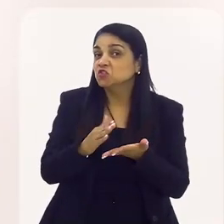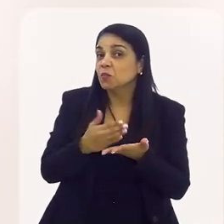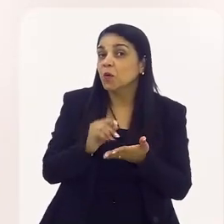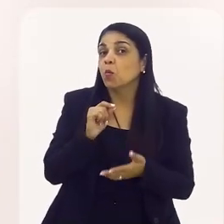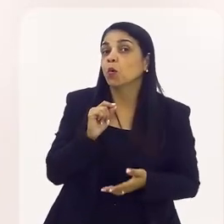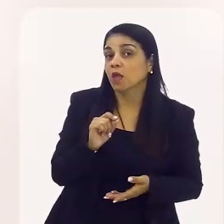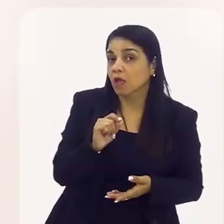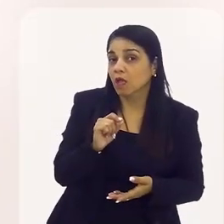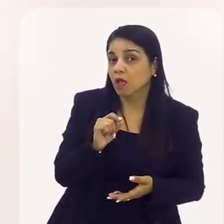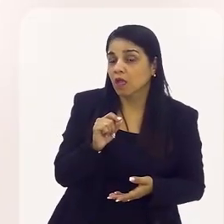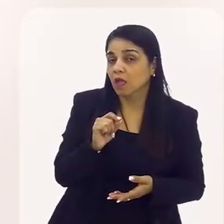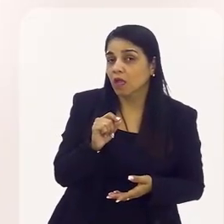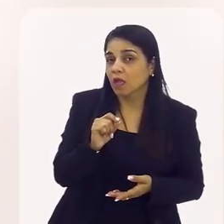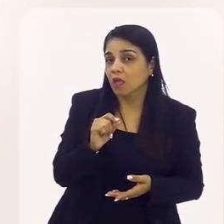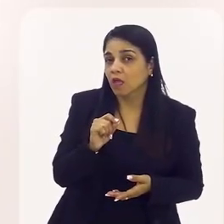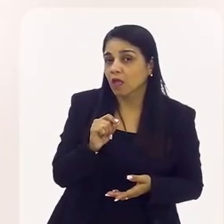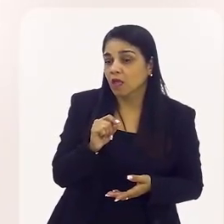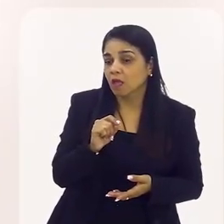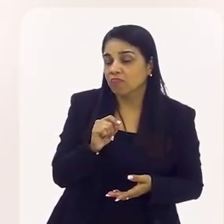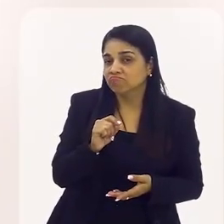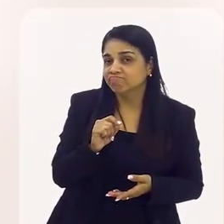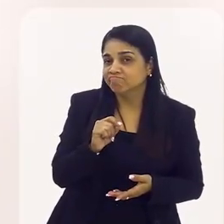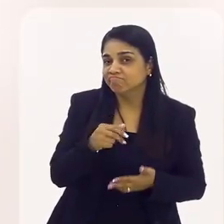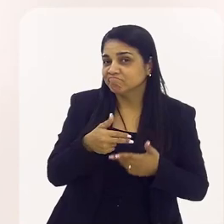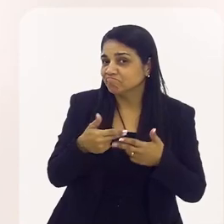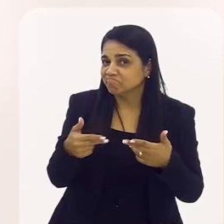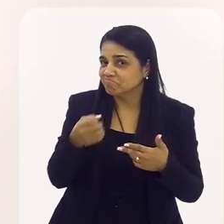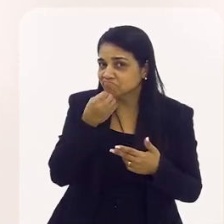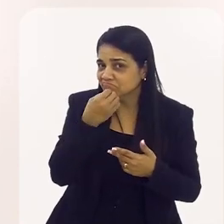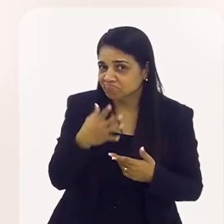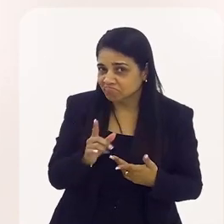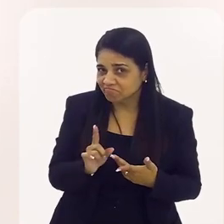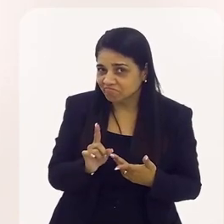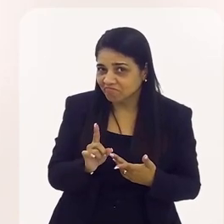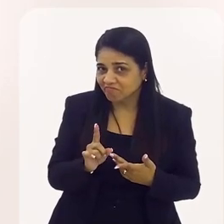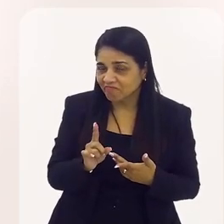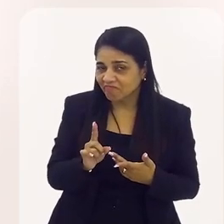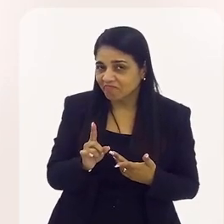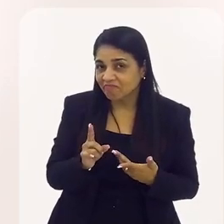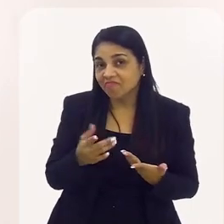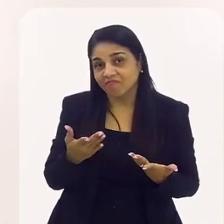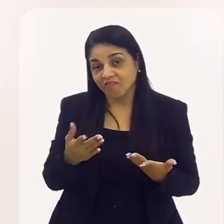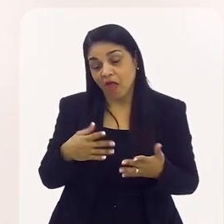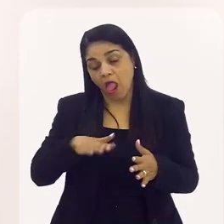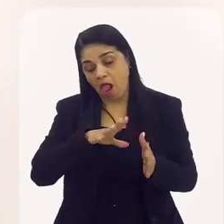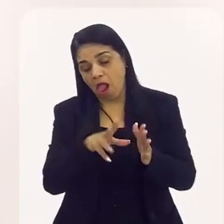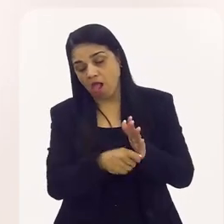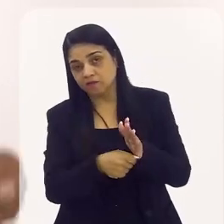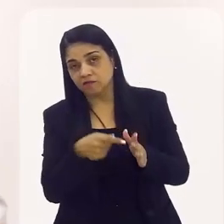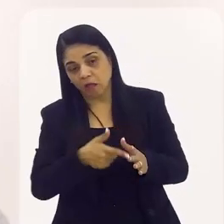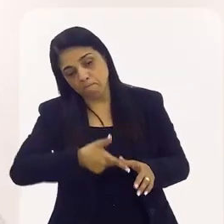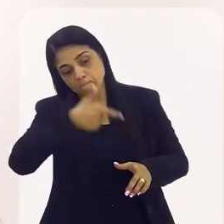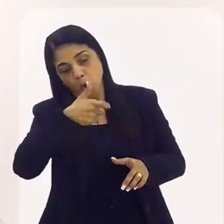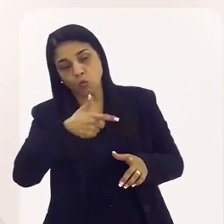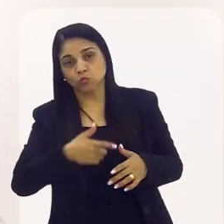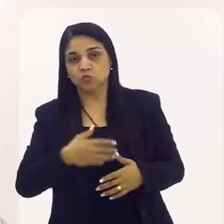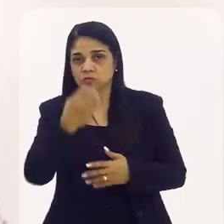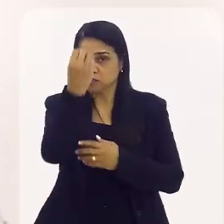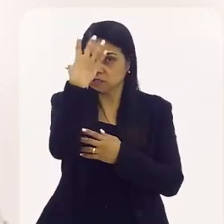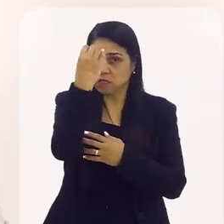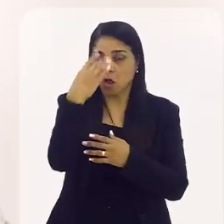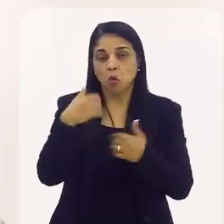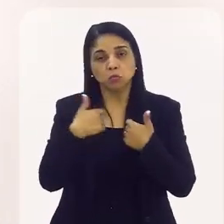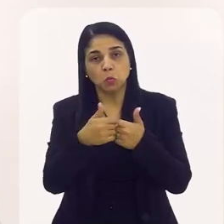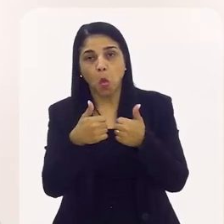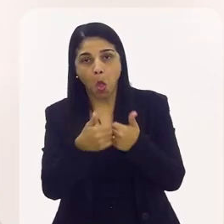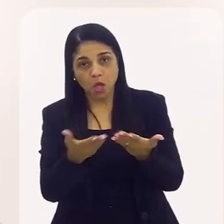ficar livre para ela o outro lado. E essa pessoa pode ser a que vai te assaltar amanhã no sinal,